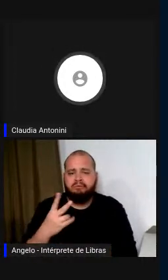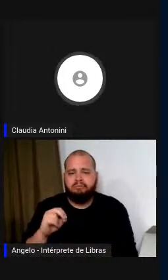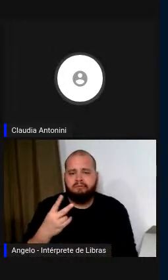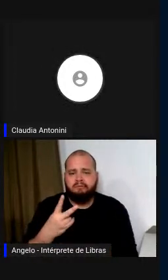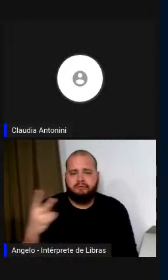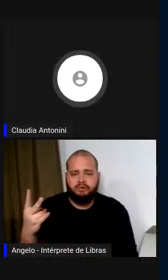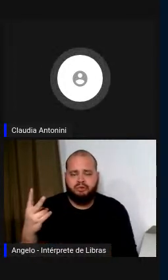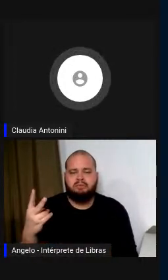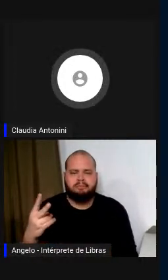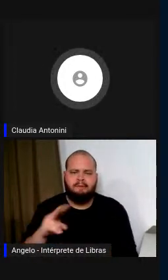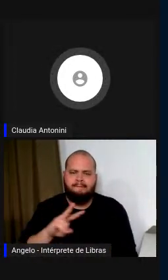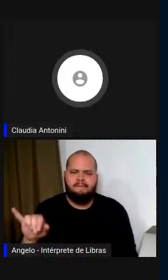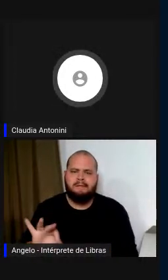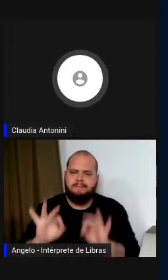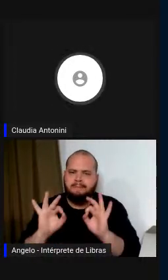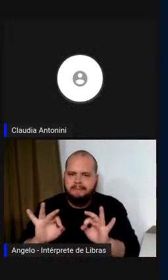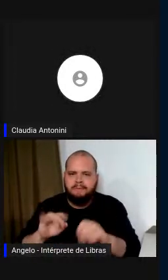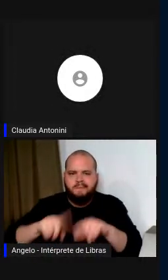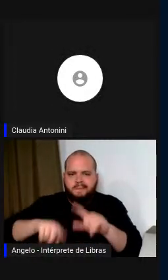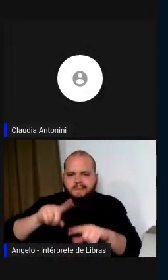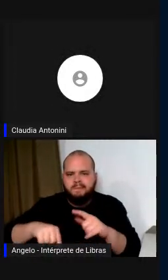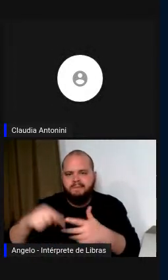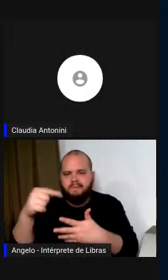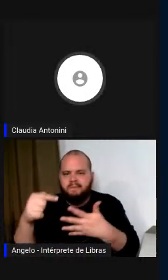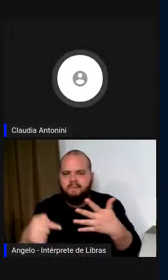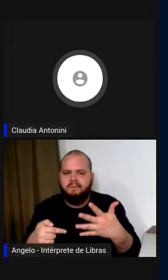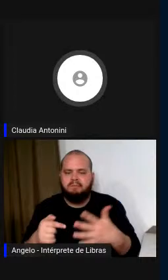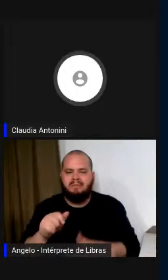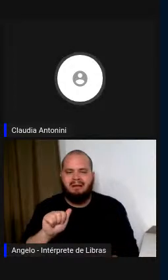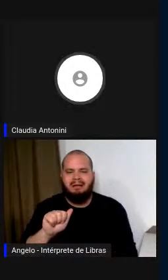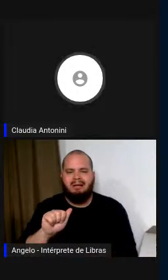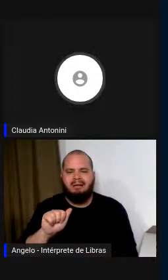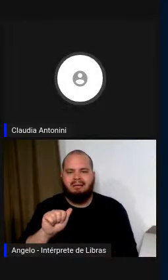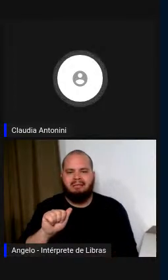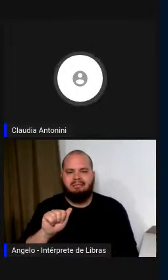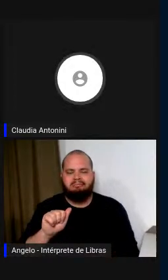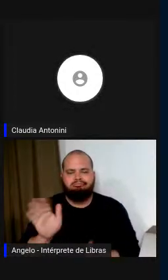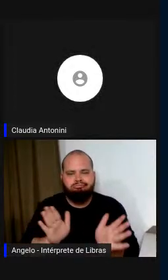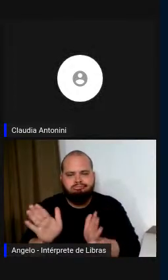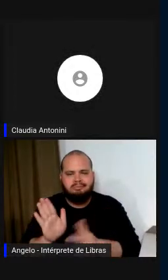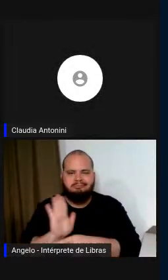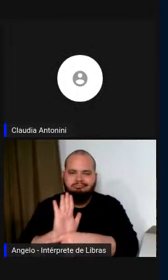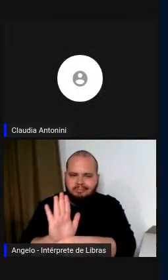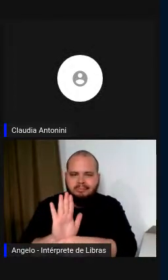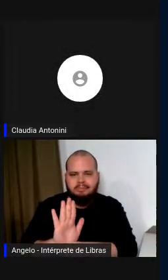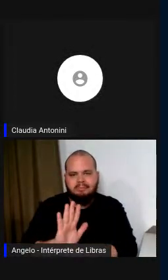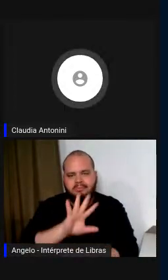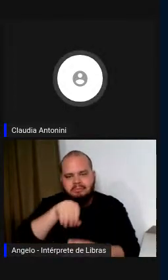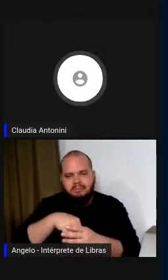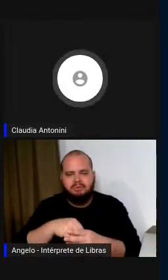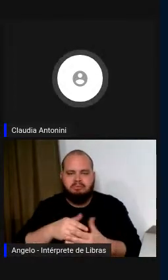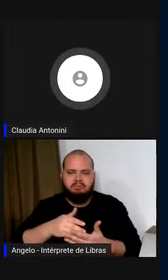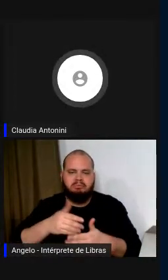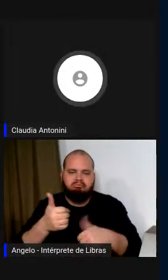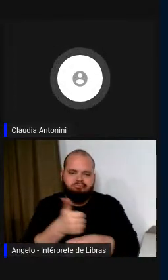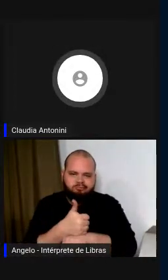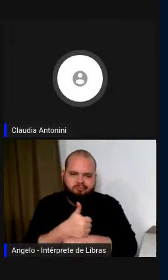instrumentos acessíveis para a profissão. E,